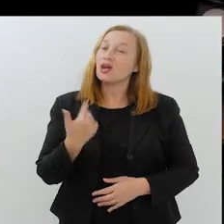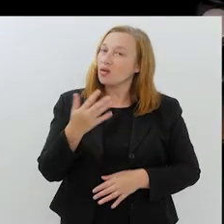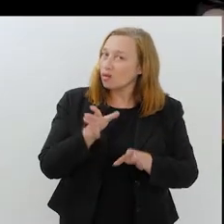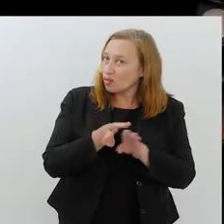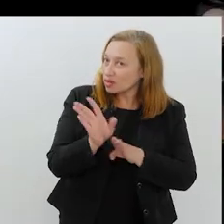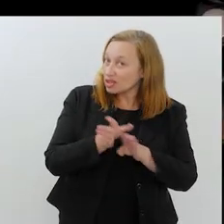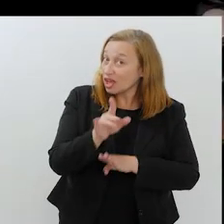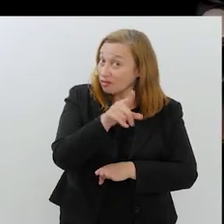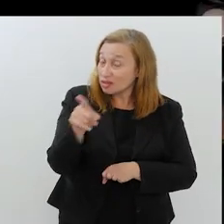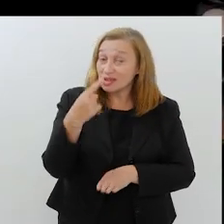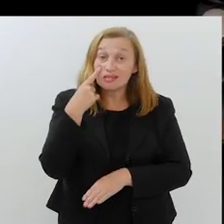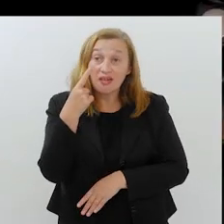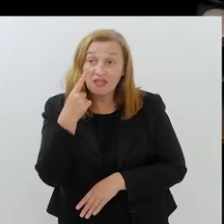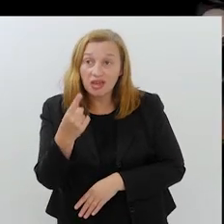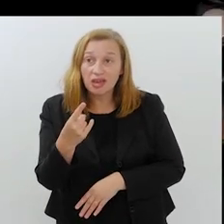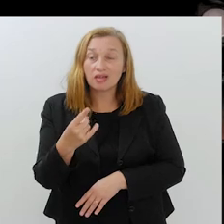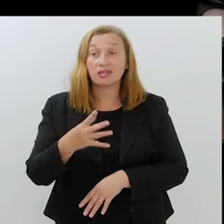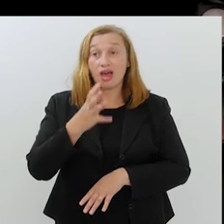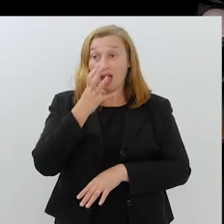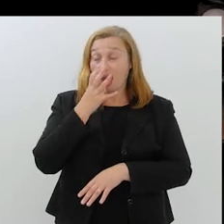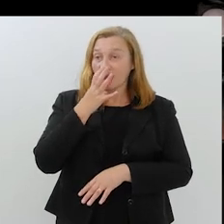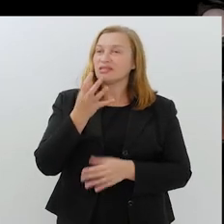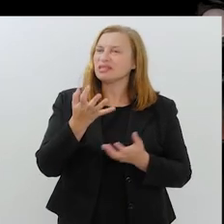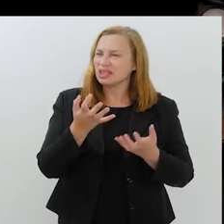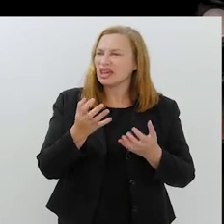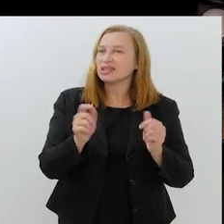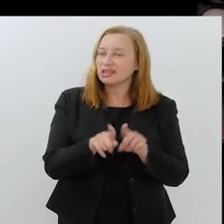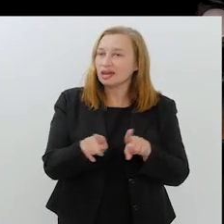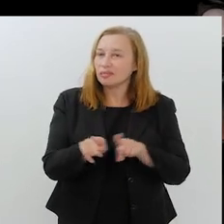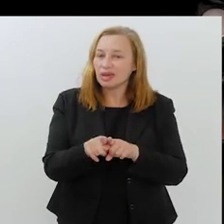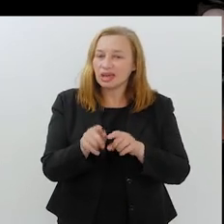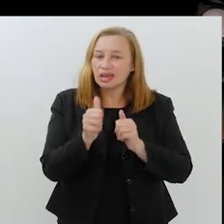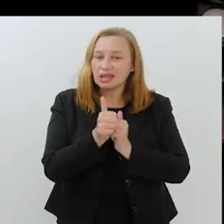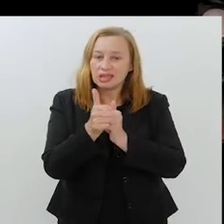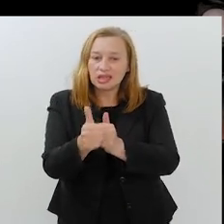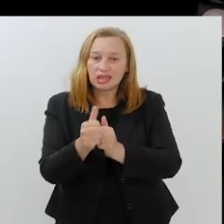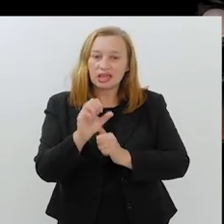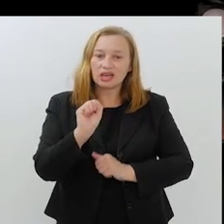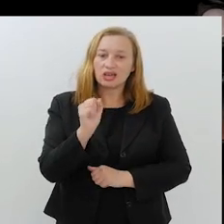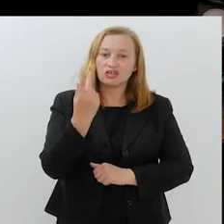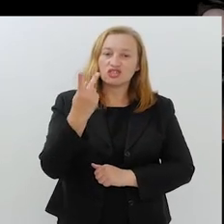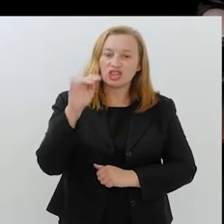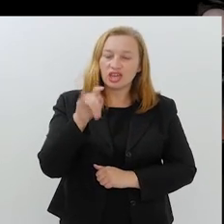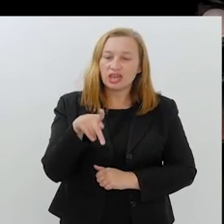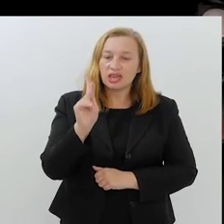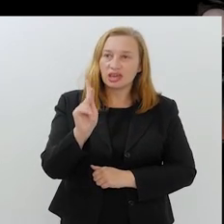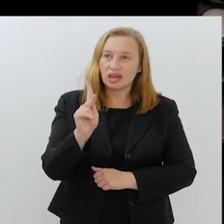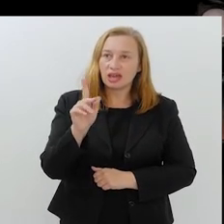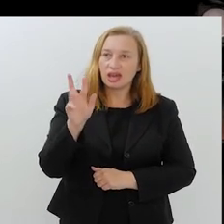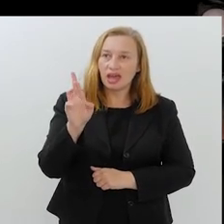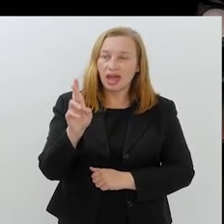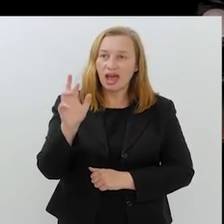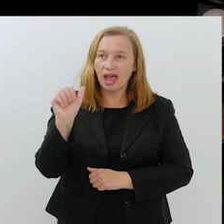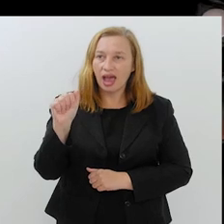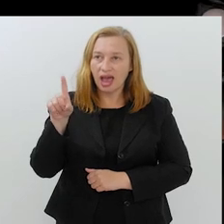Aconselho a vocês a entrarem. Vocês vão se surpreender. Se quiser também, pode seguir o Sheik Jihad.